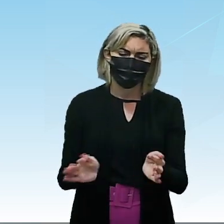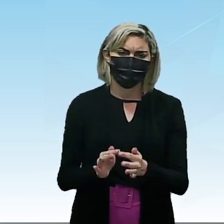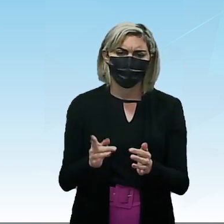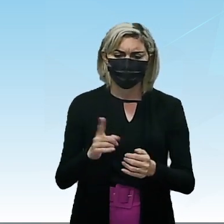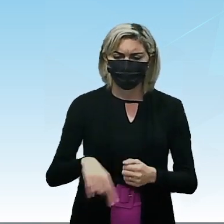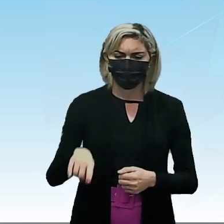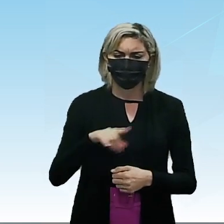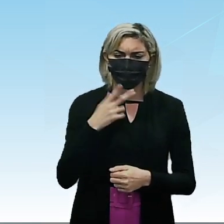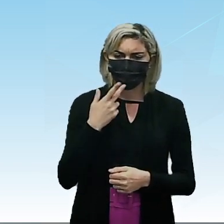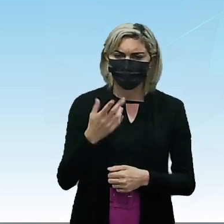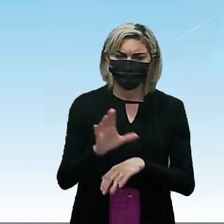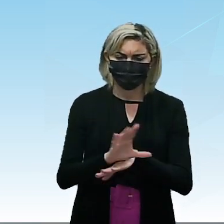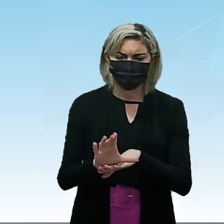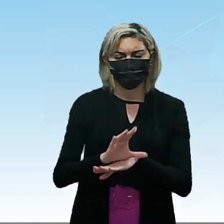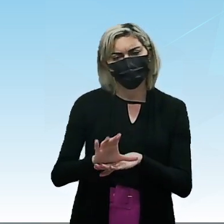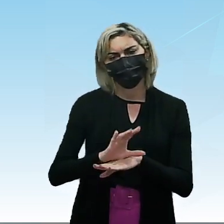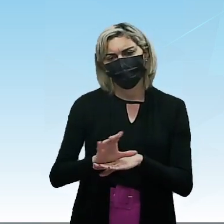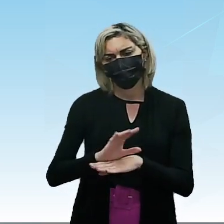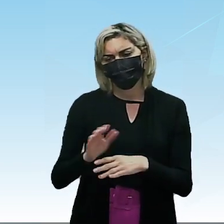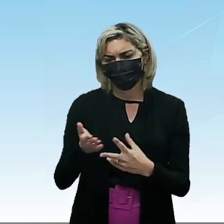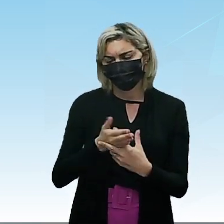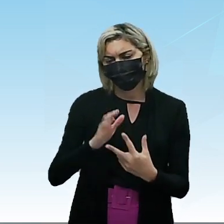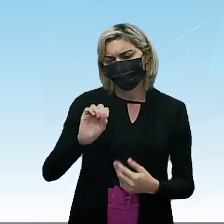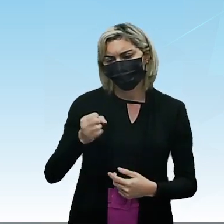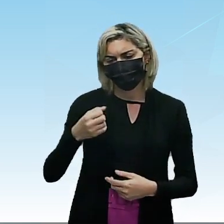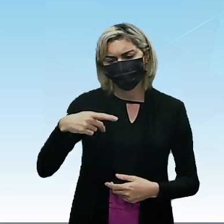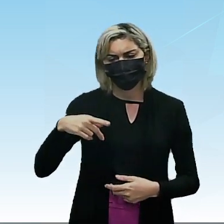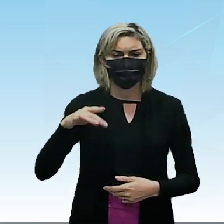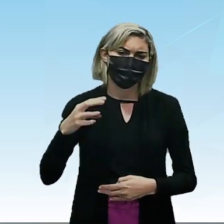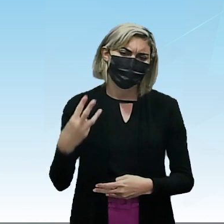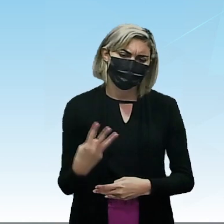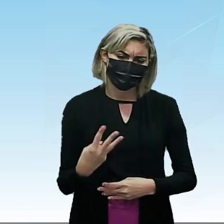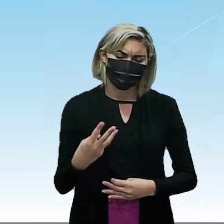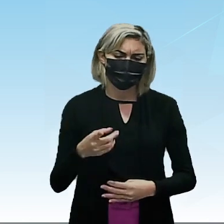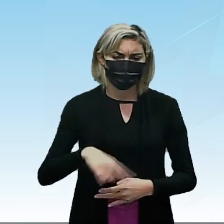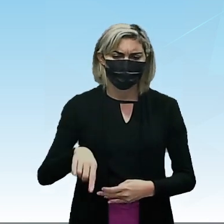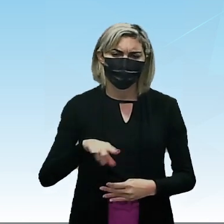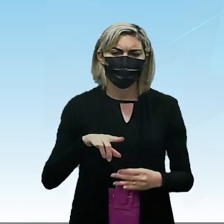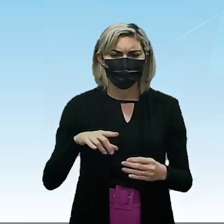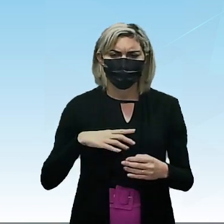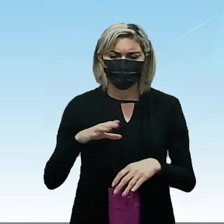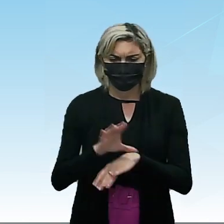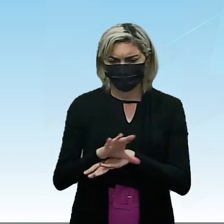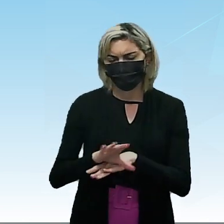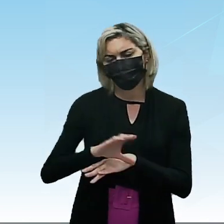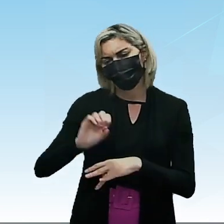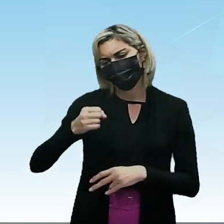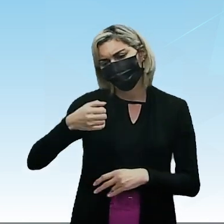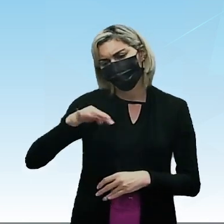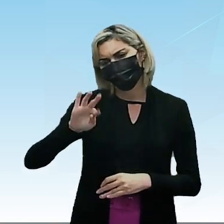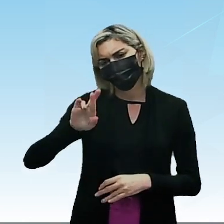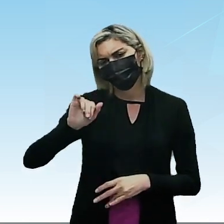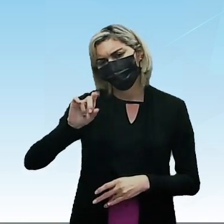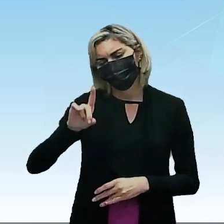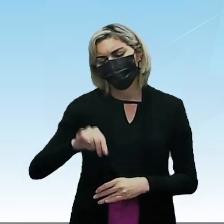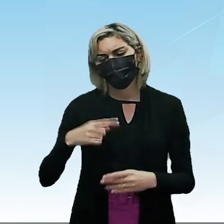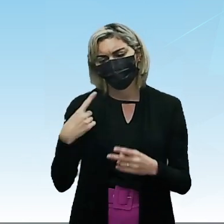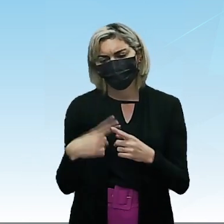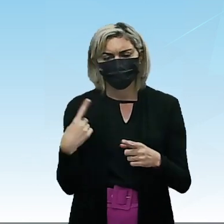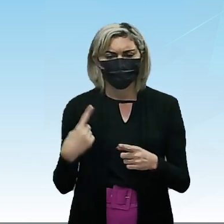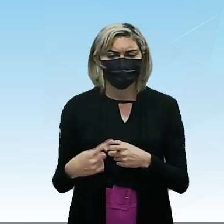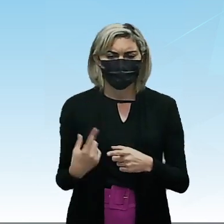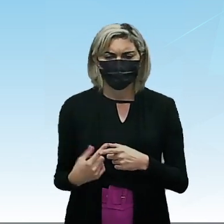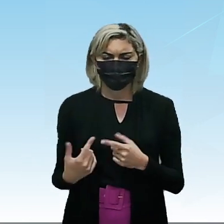estamos dizendo Que esse carbono É hibridizado SP3 Também chamado De carbono saturado Por que ele é um carbono